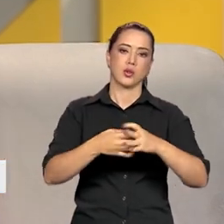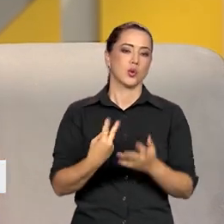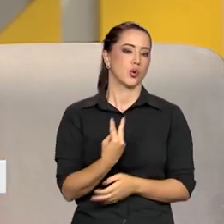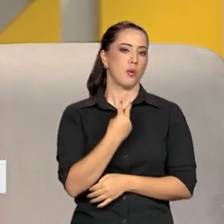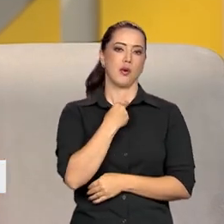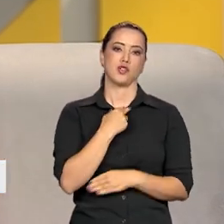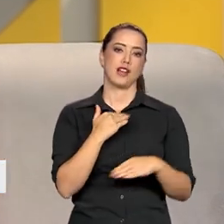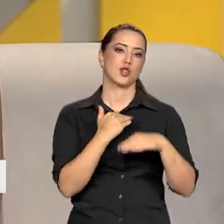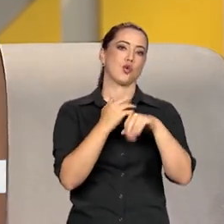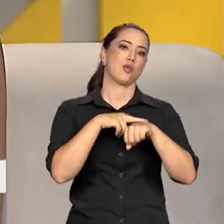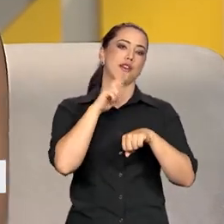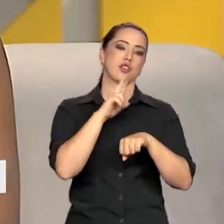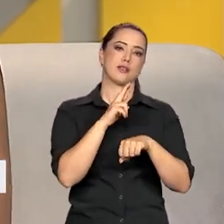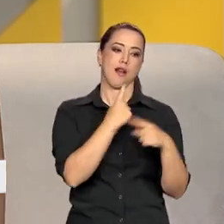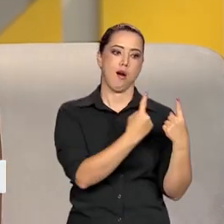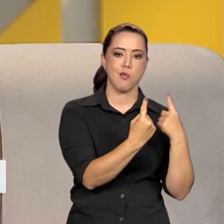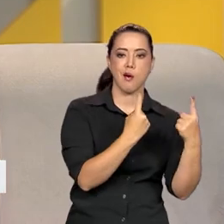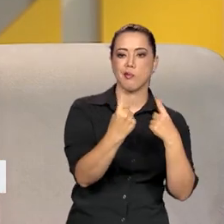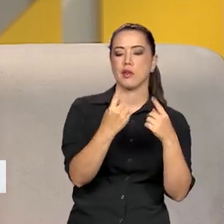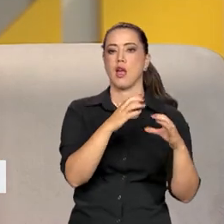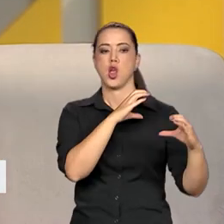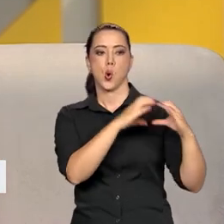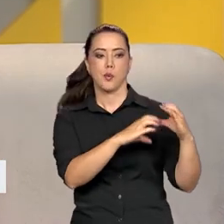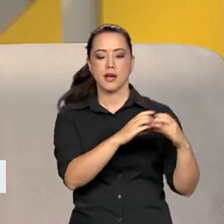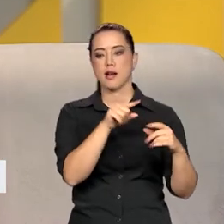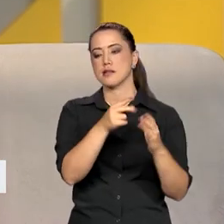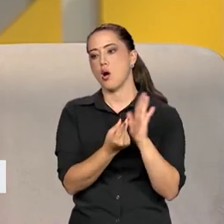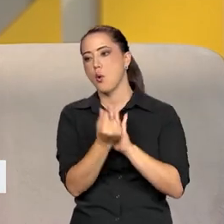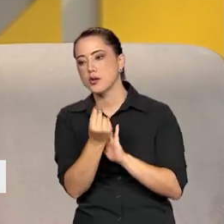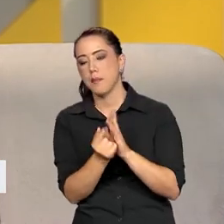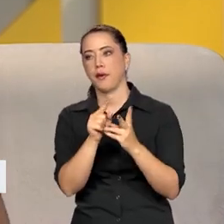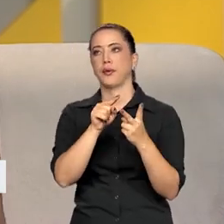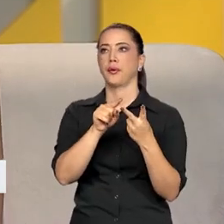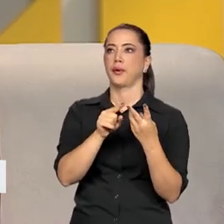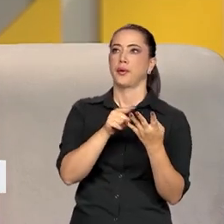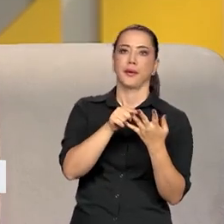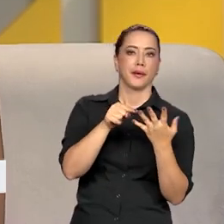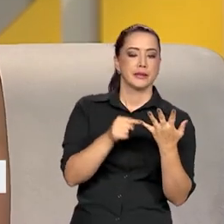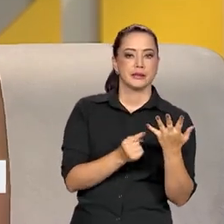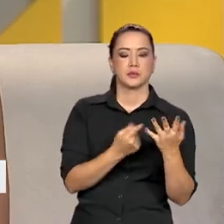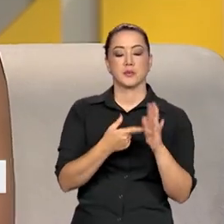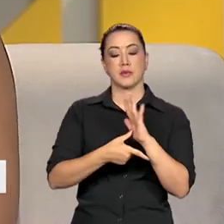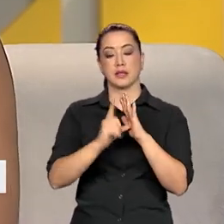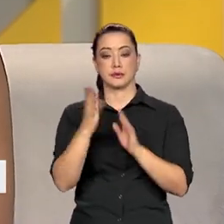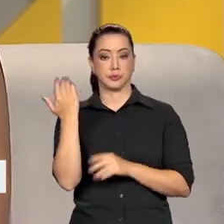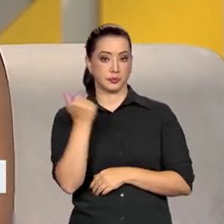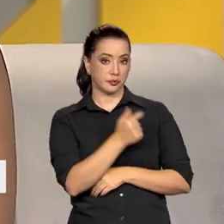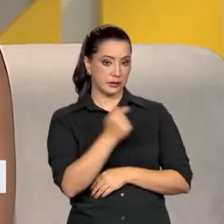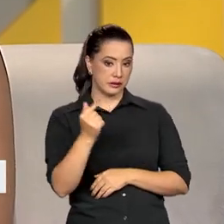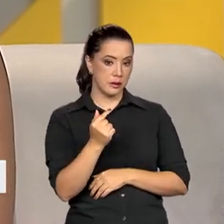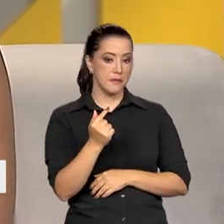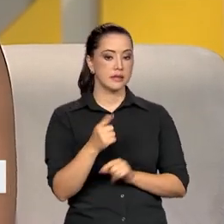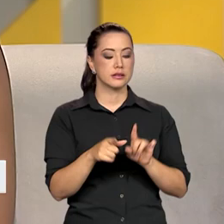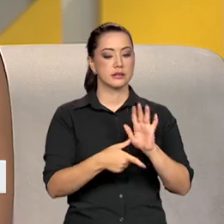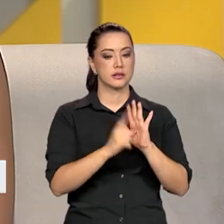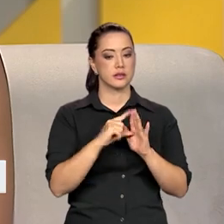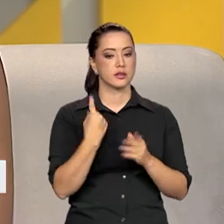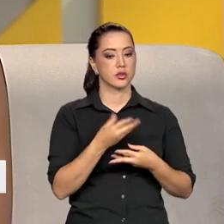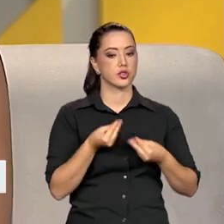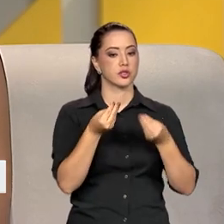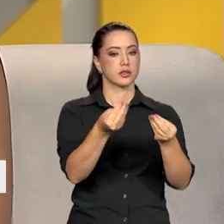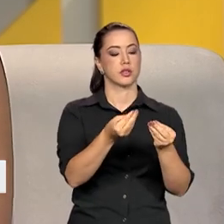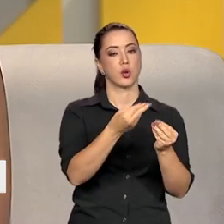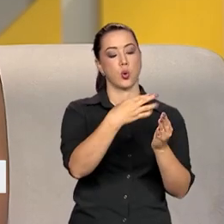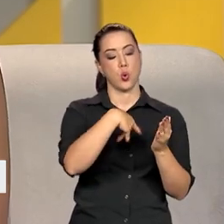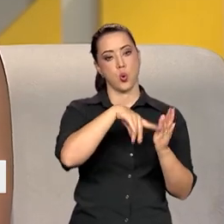equidade racial em cada coisa, seja na comunicação, seja na área orçamentária. Nós entregamos semana passada, para você também ter uma ideia, uma